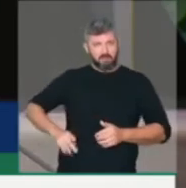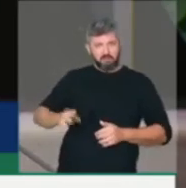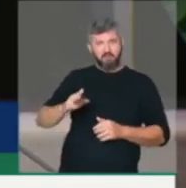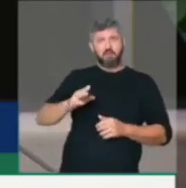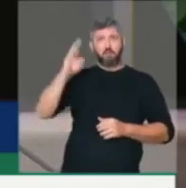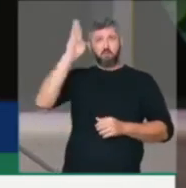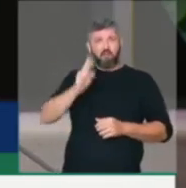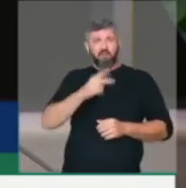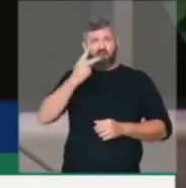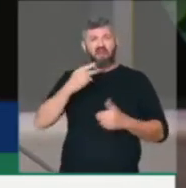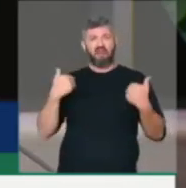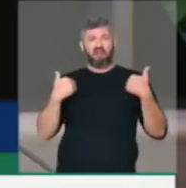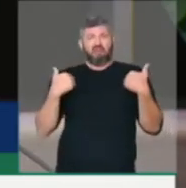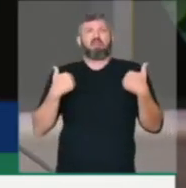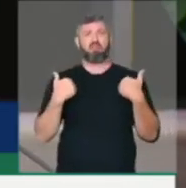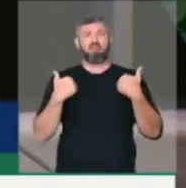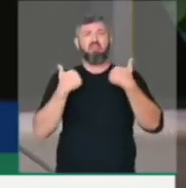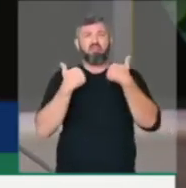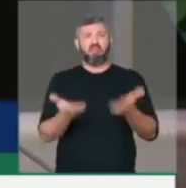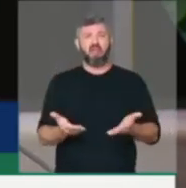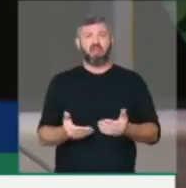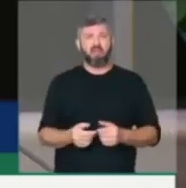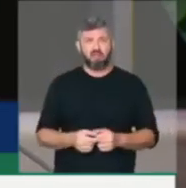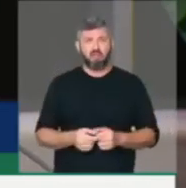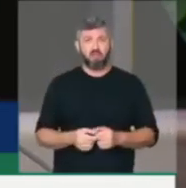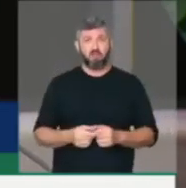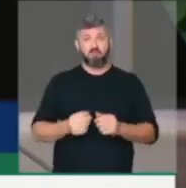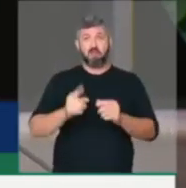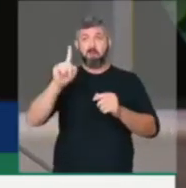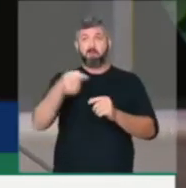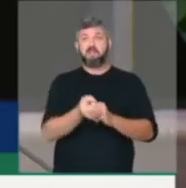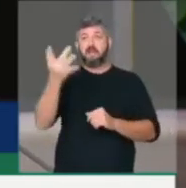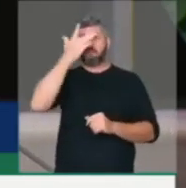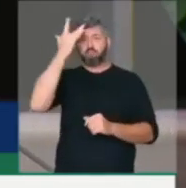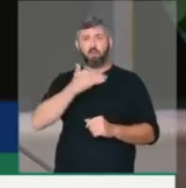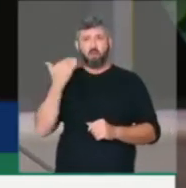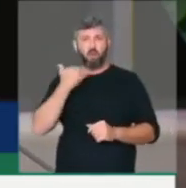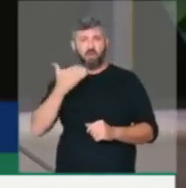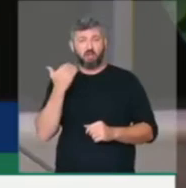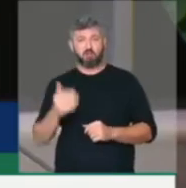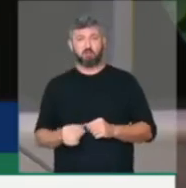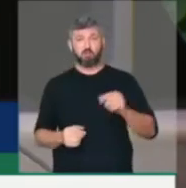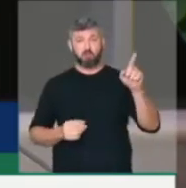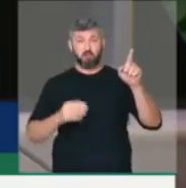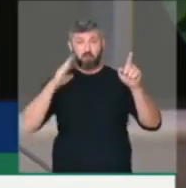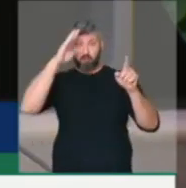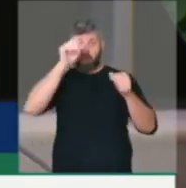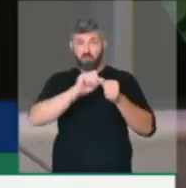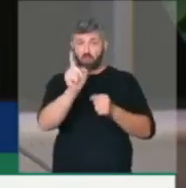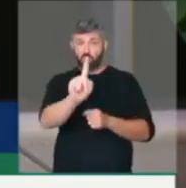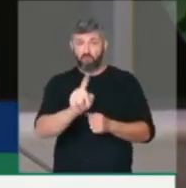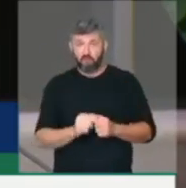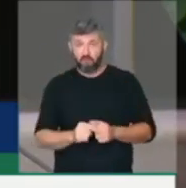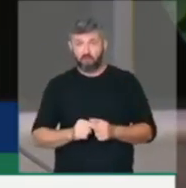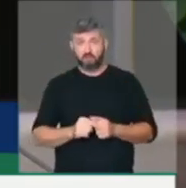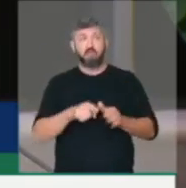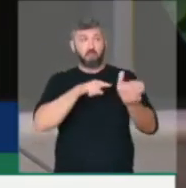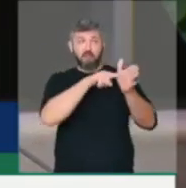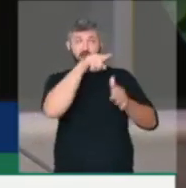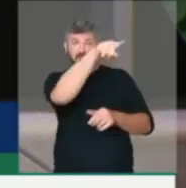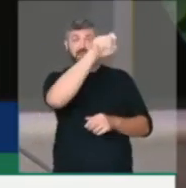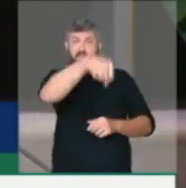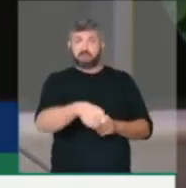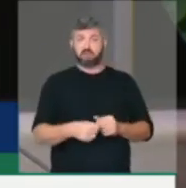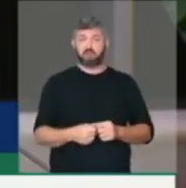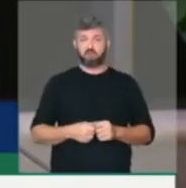E daí? Para milhares de pessoas do seu país morrendo. Quando ele não tomou as atitudes. Então tem sim que ser investigado. Essa